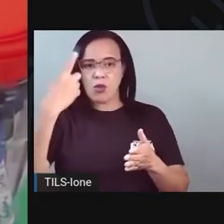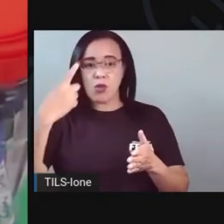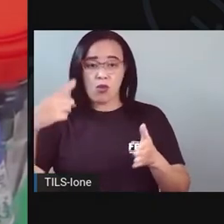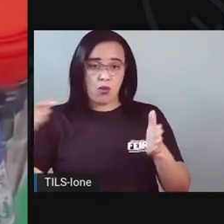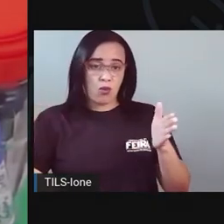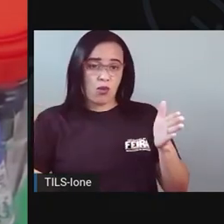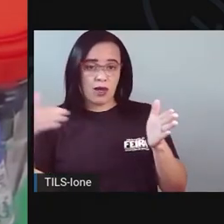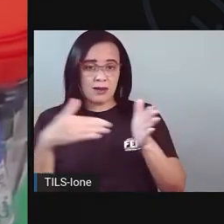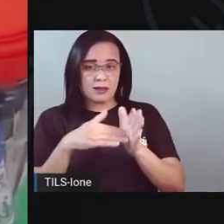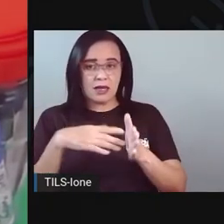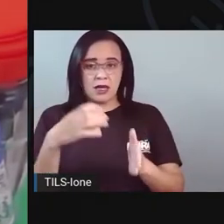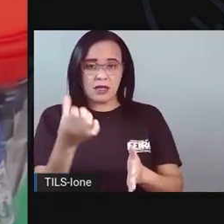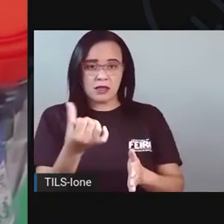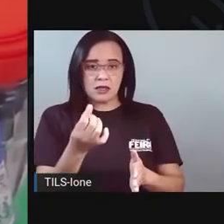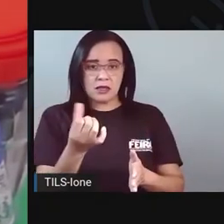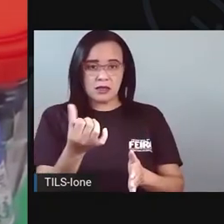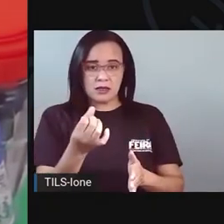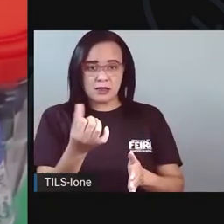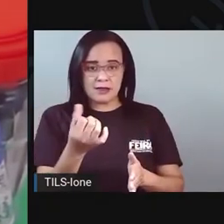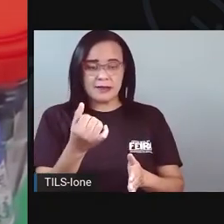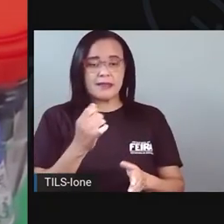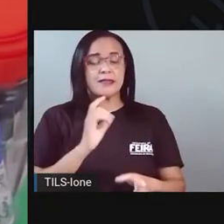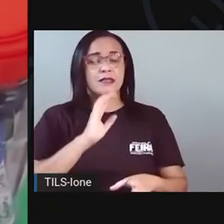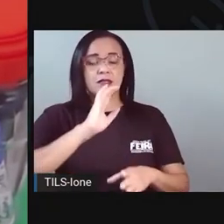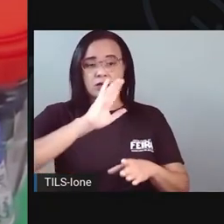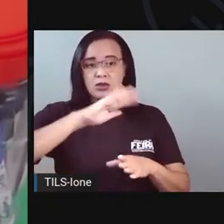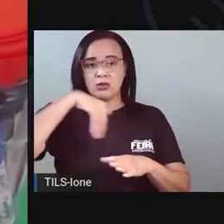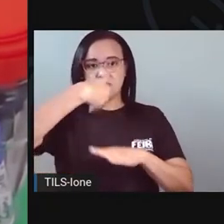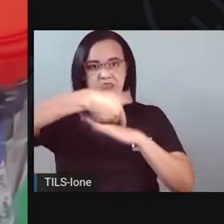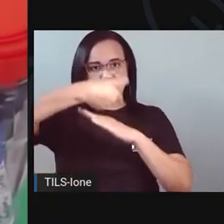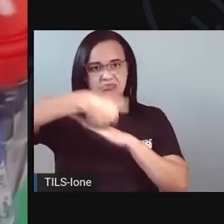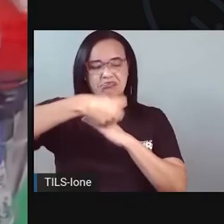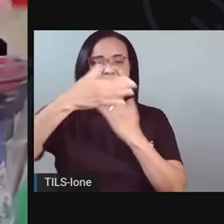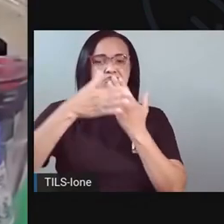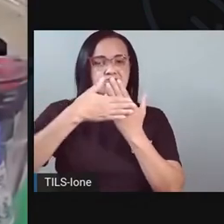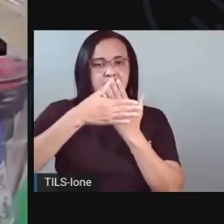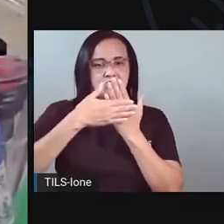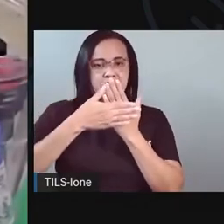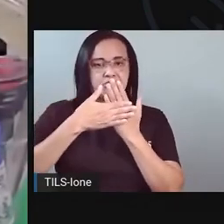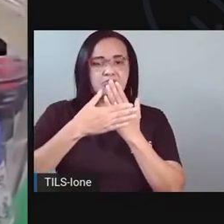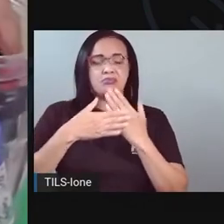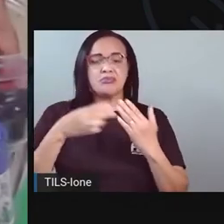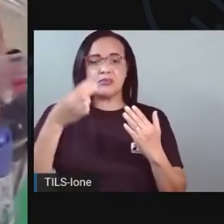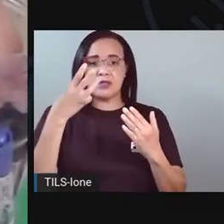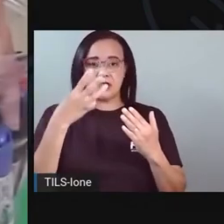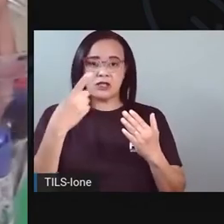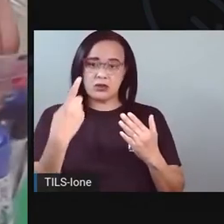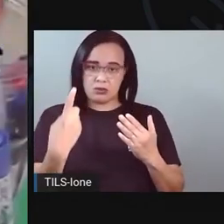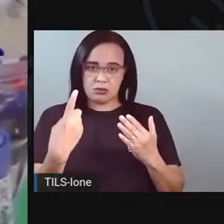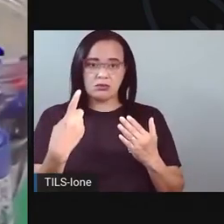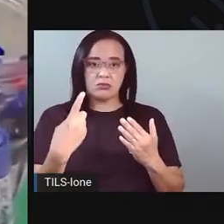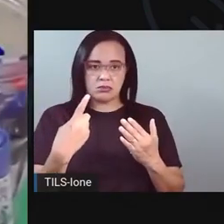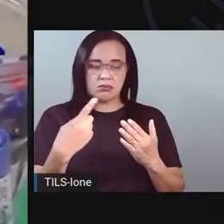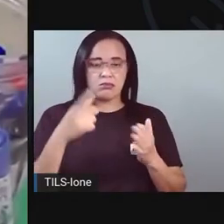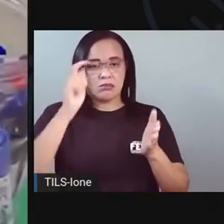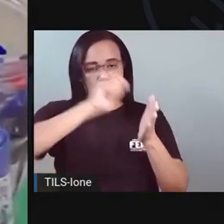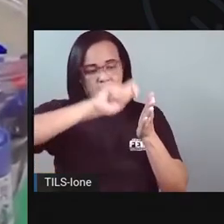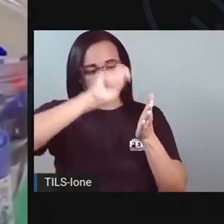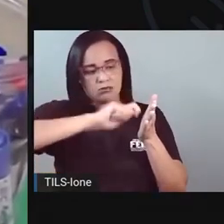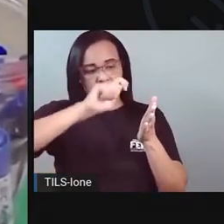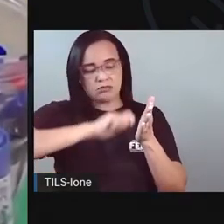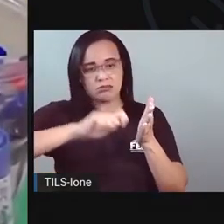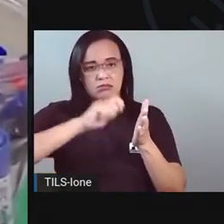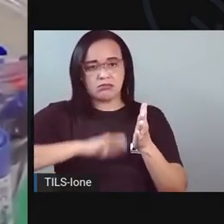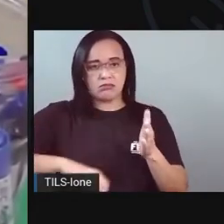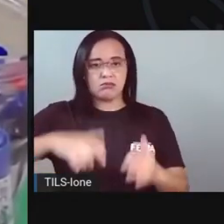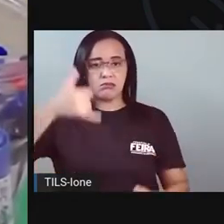né? E do outro eu vou até o trinta e um. Então, vamos lá? Vou escrever aqui agora com o preto. Vamos tentar ver se